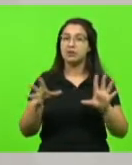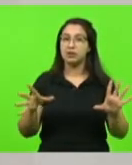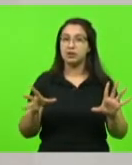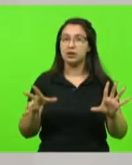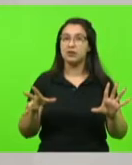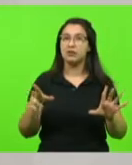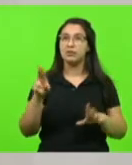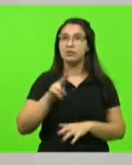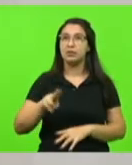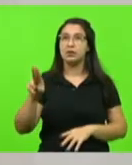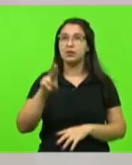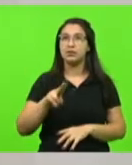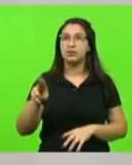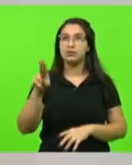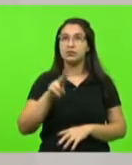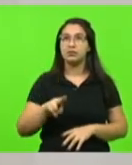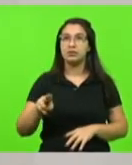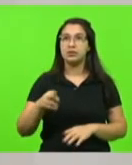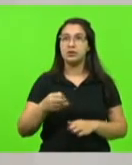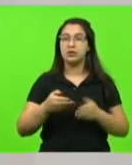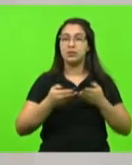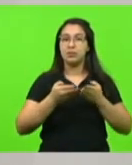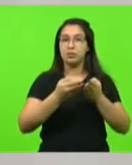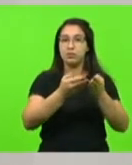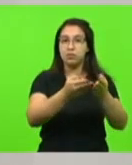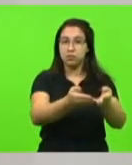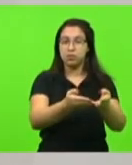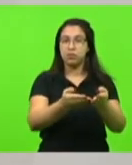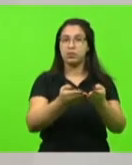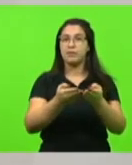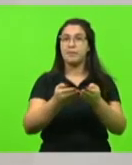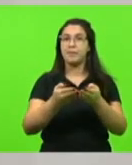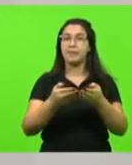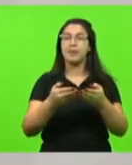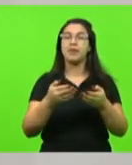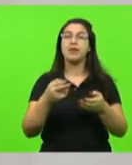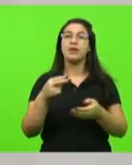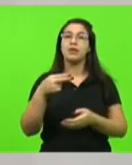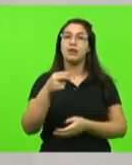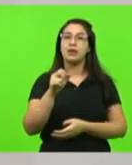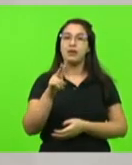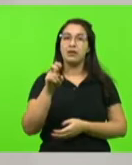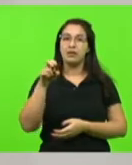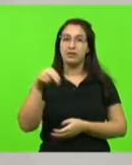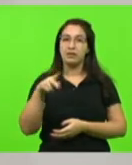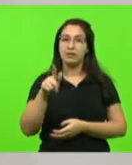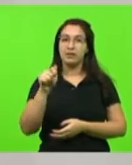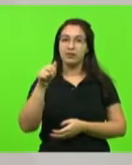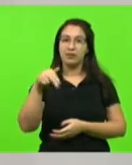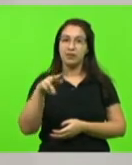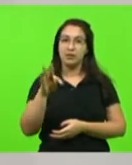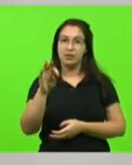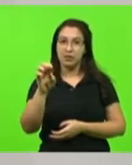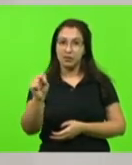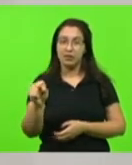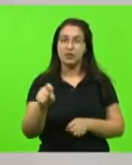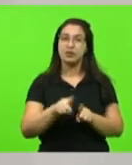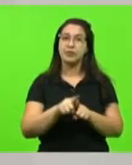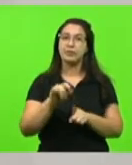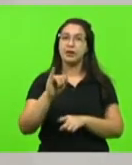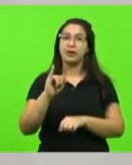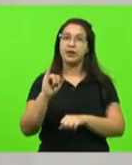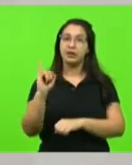boat da travessia Navegantes Itajaí, que tem promovido filas implacáveis. É